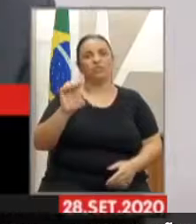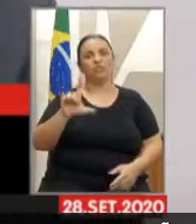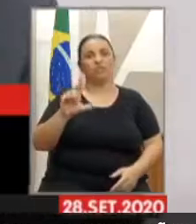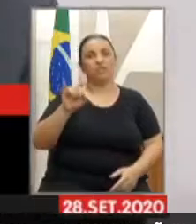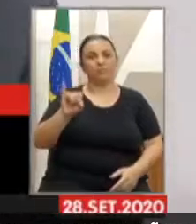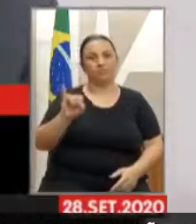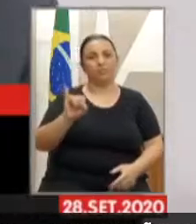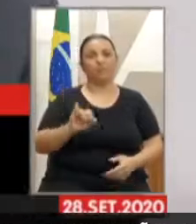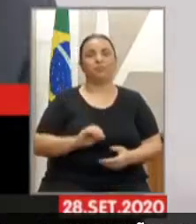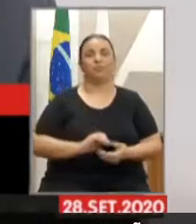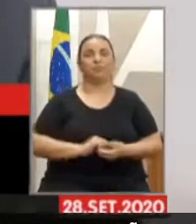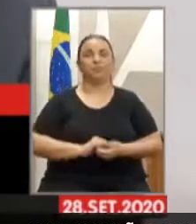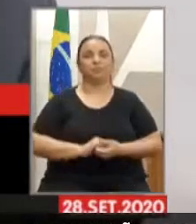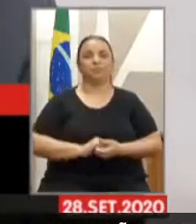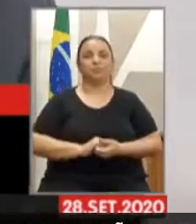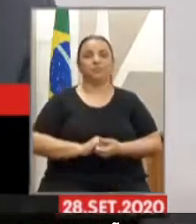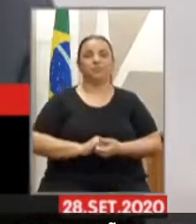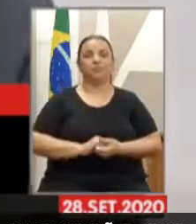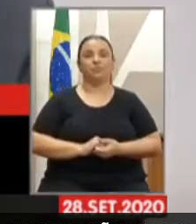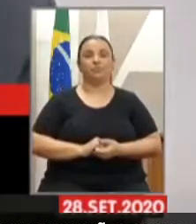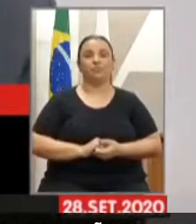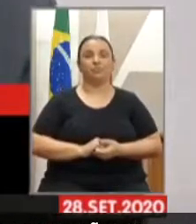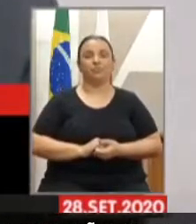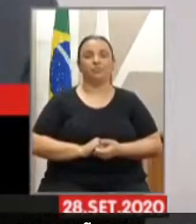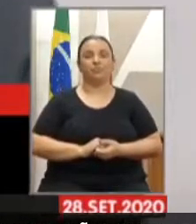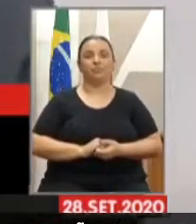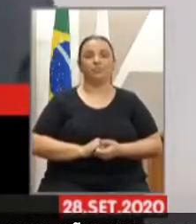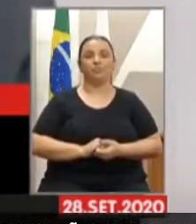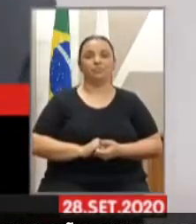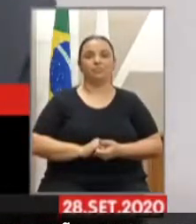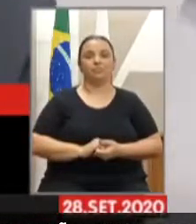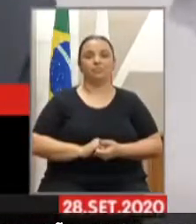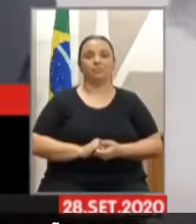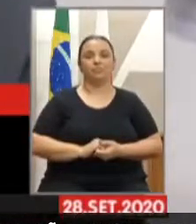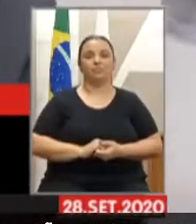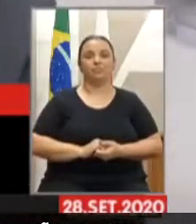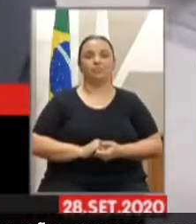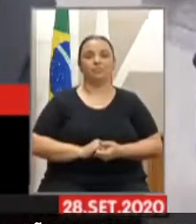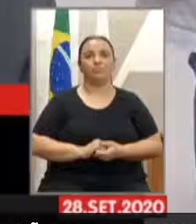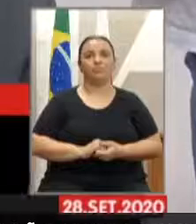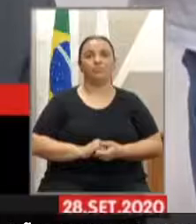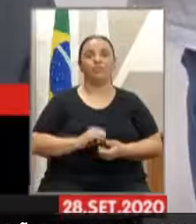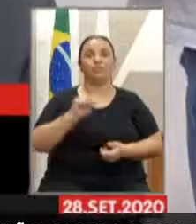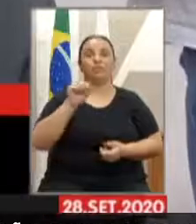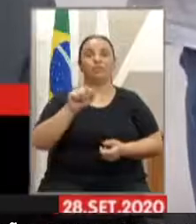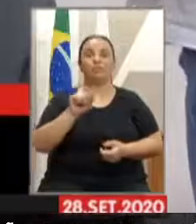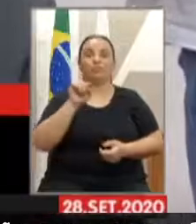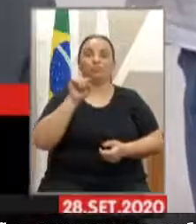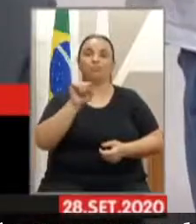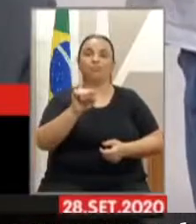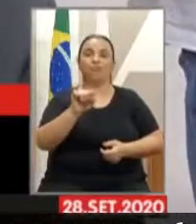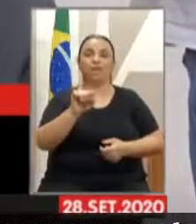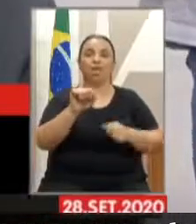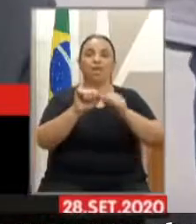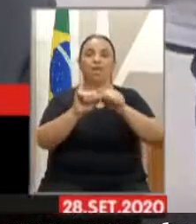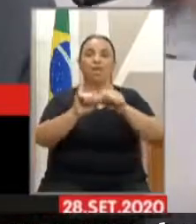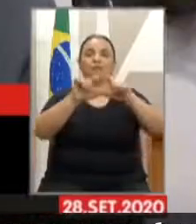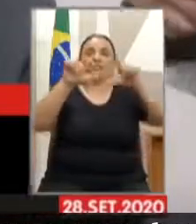Pois é, mas fala para ela, por favor, tem que entrar agora para ela, se ela clicar no microfone dela, senão a imagem dela não aparece.